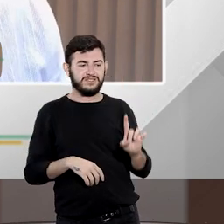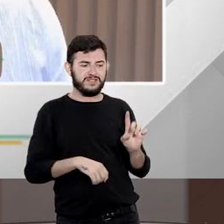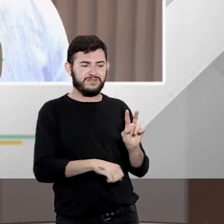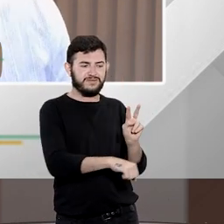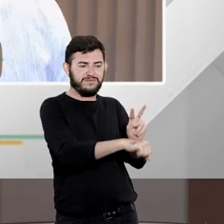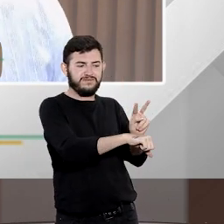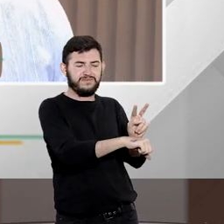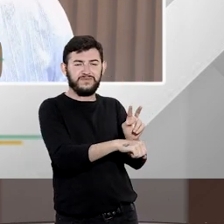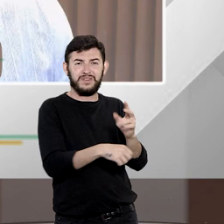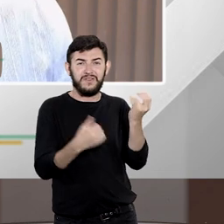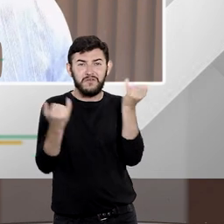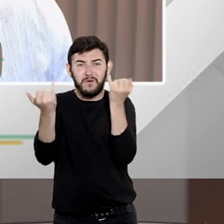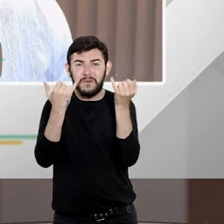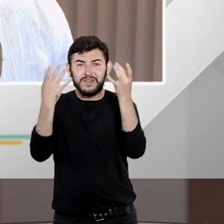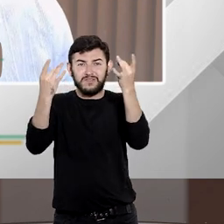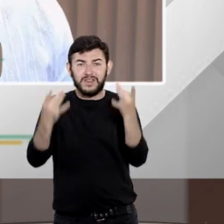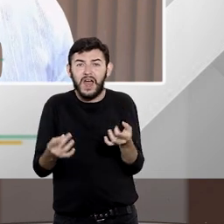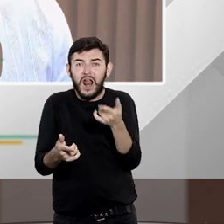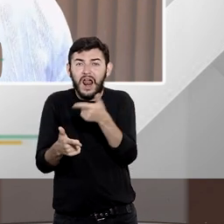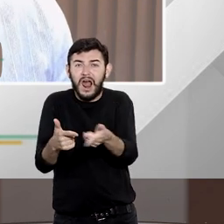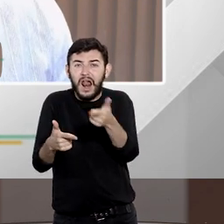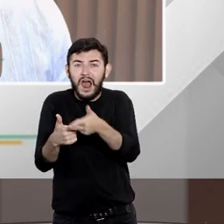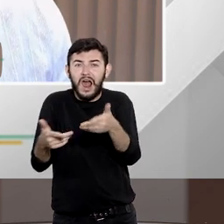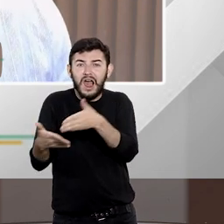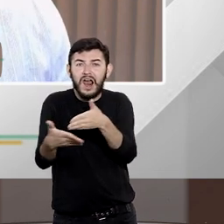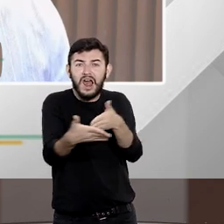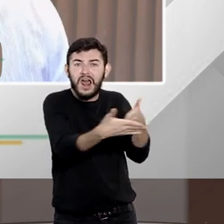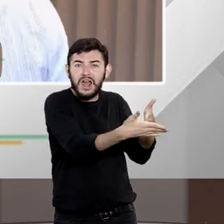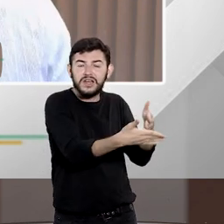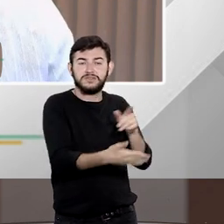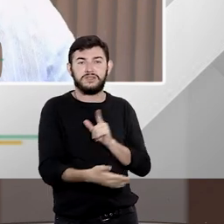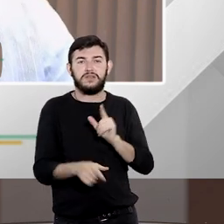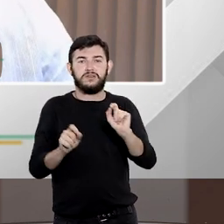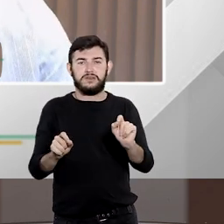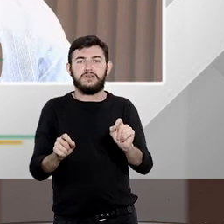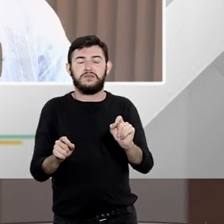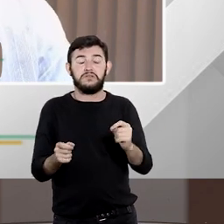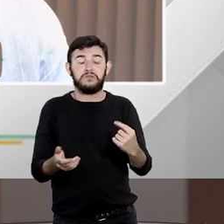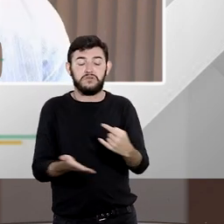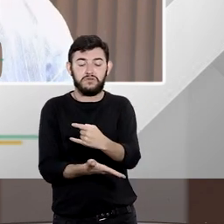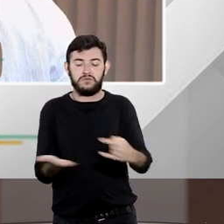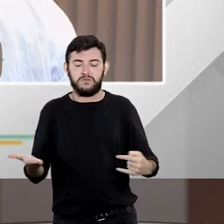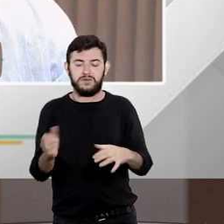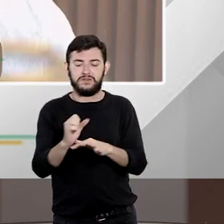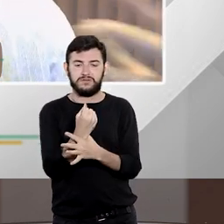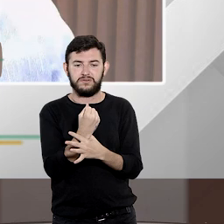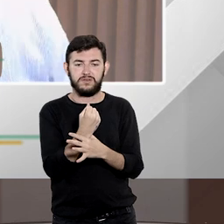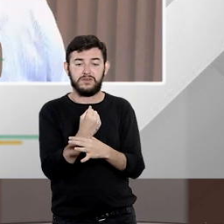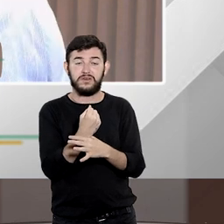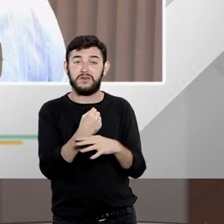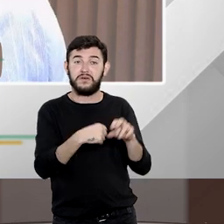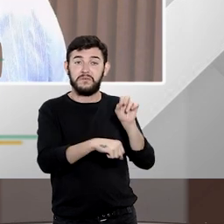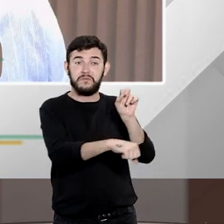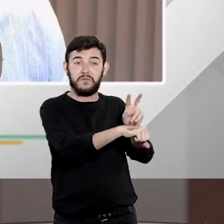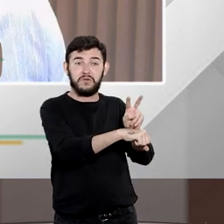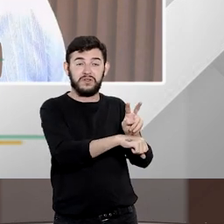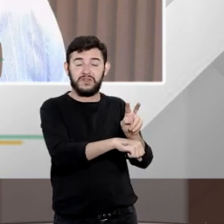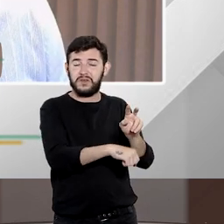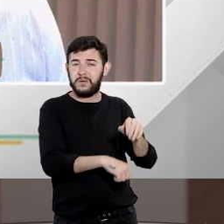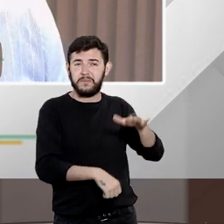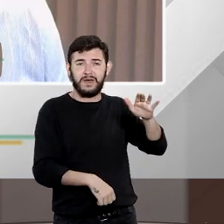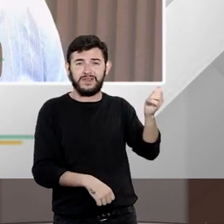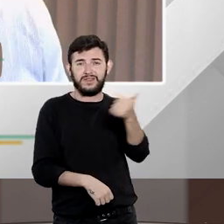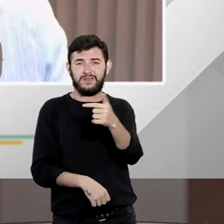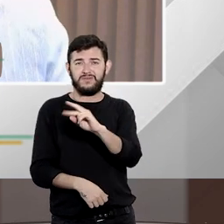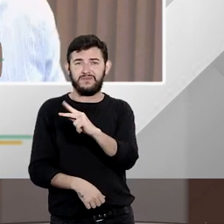informação nós teremos aí o instrumento do mandado de segurança que vai abranger uma proteção muito maior do direito líquido e